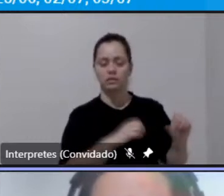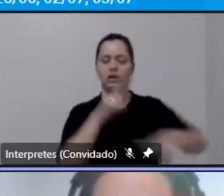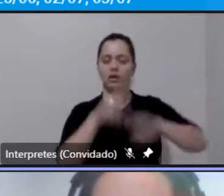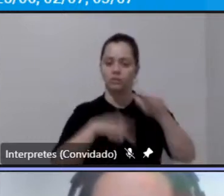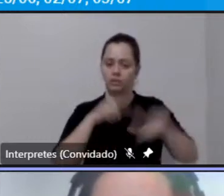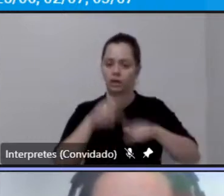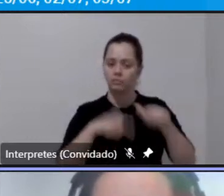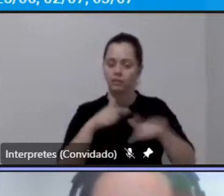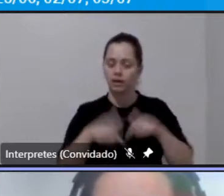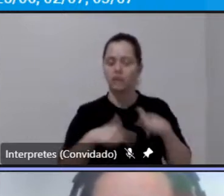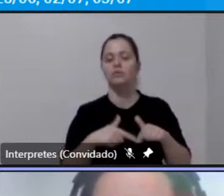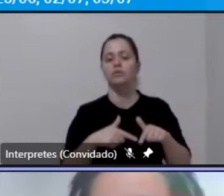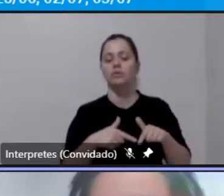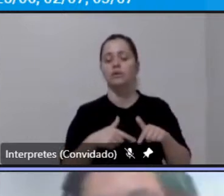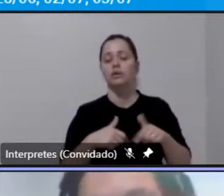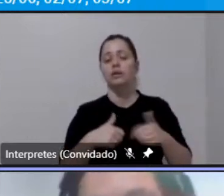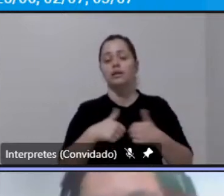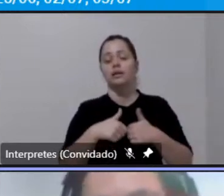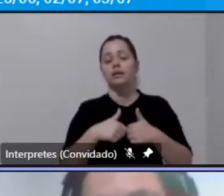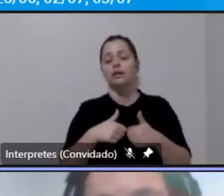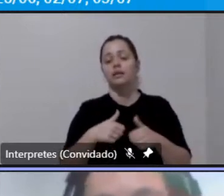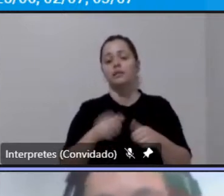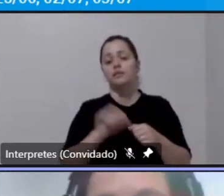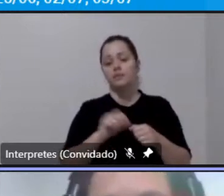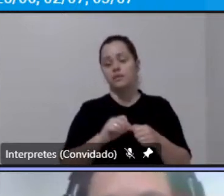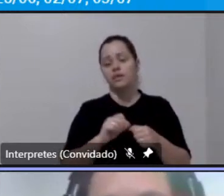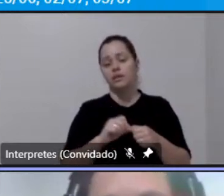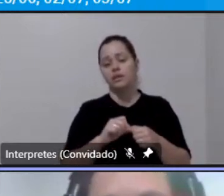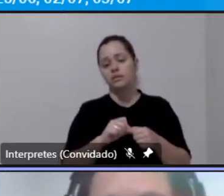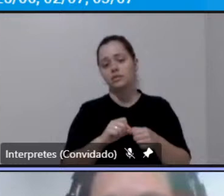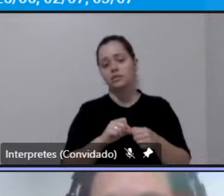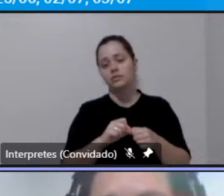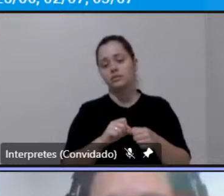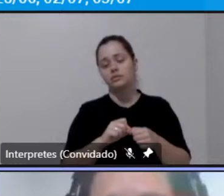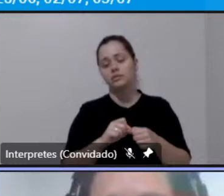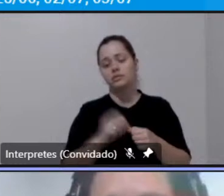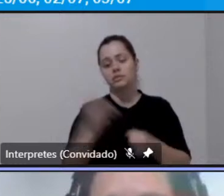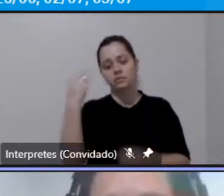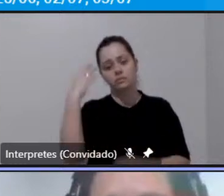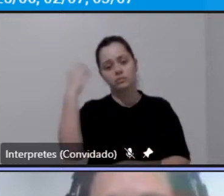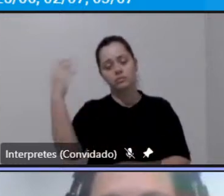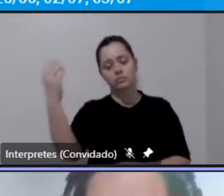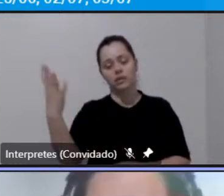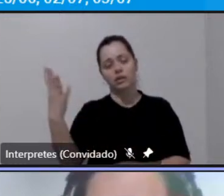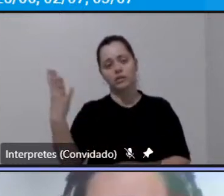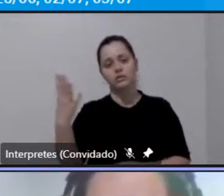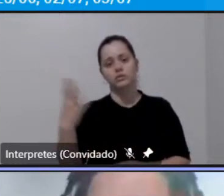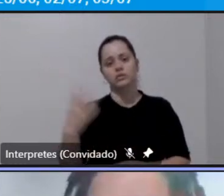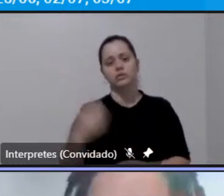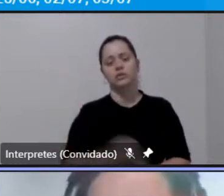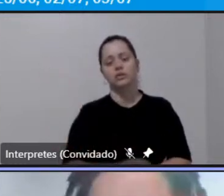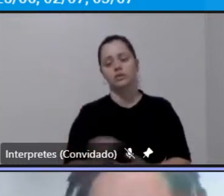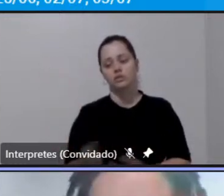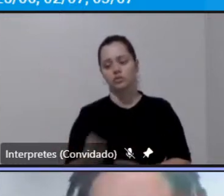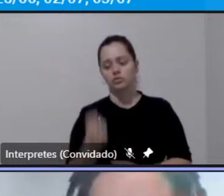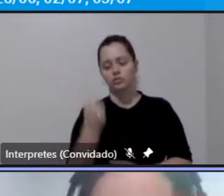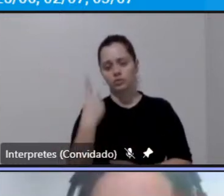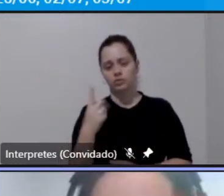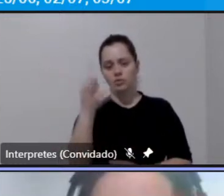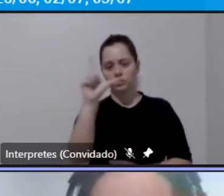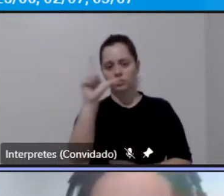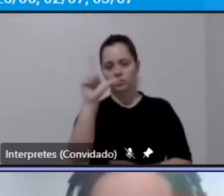é realizado é que a viagem é realizada pelo modo individual em menor